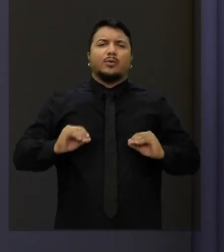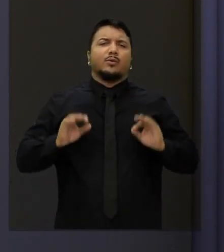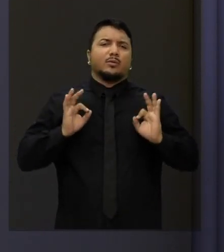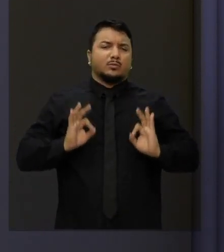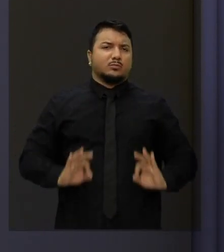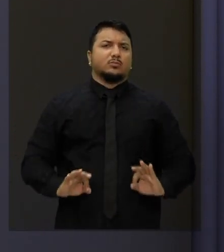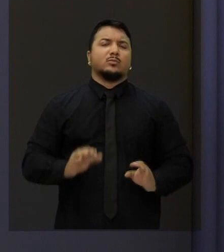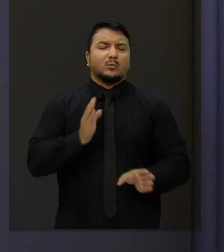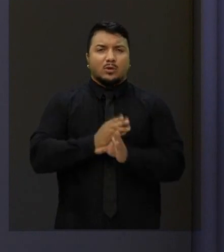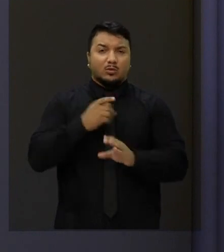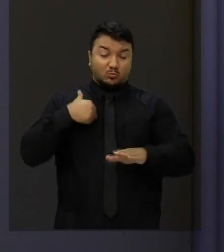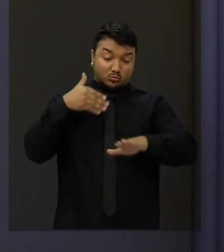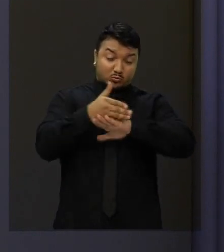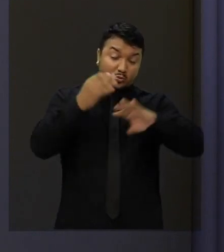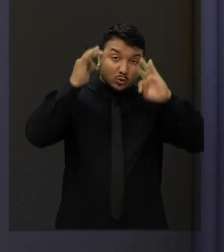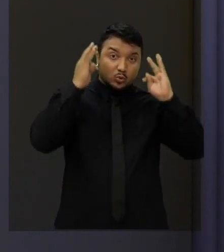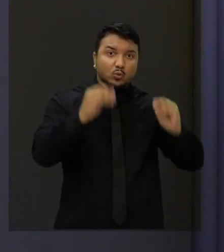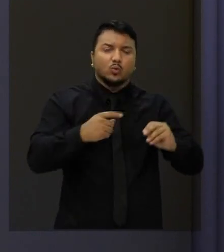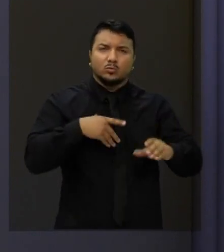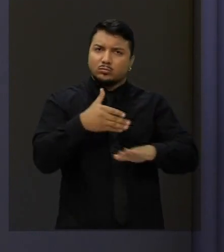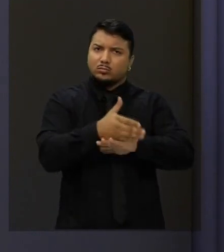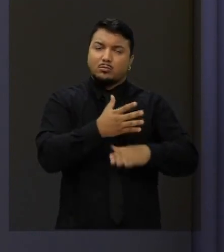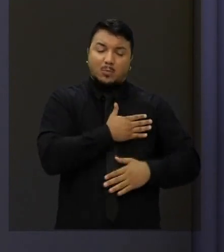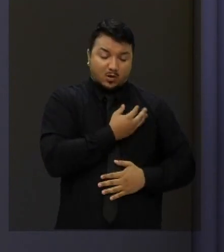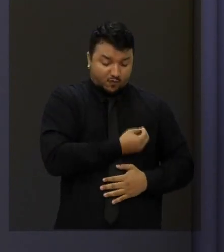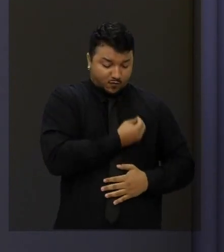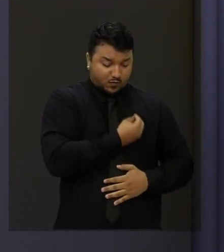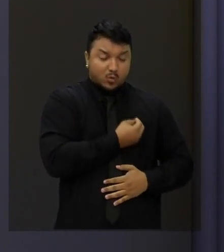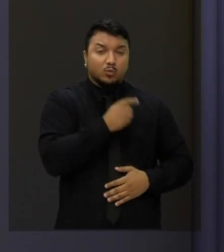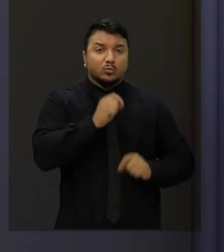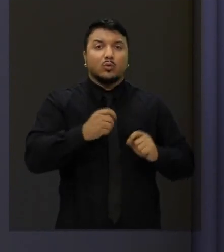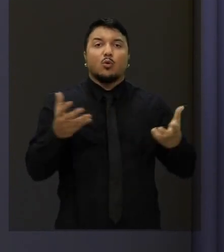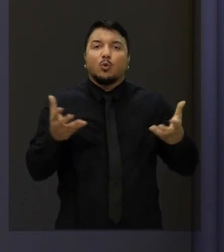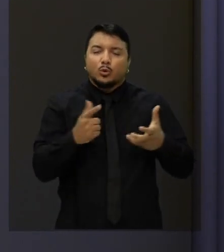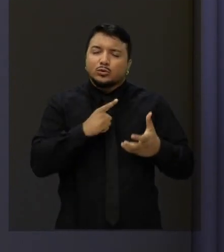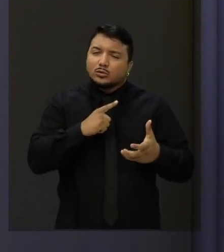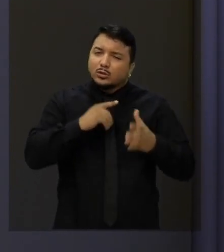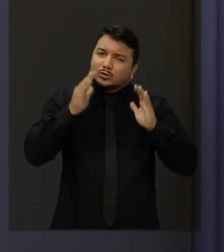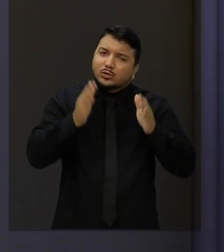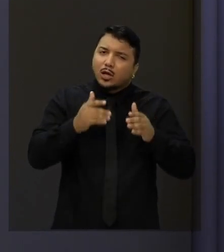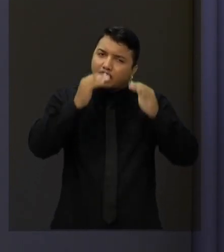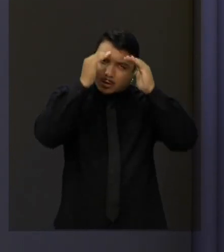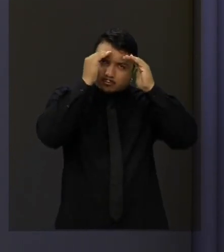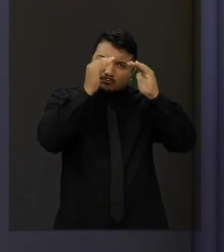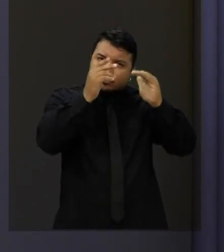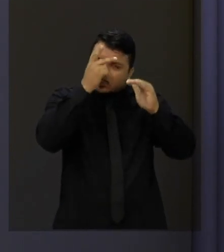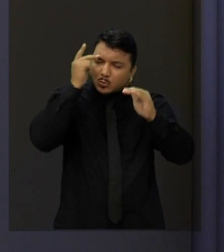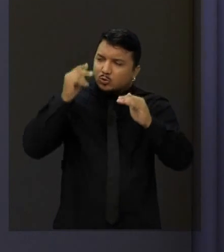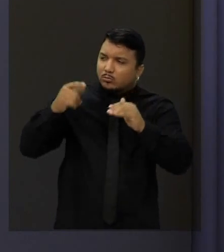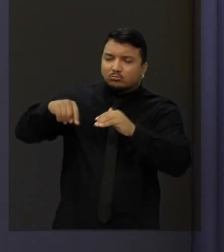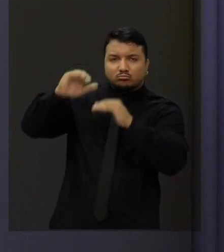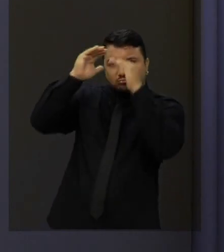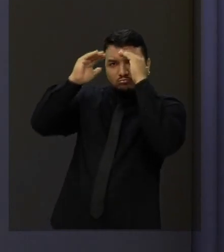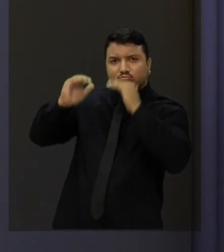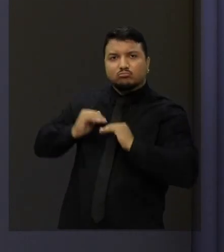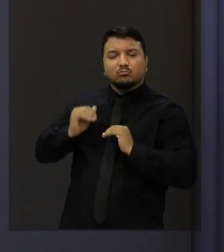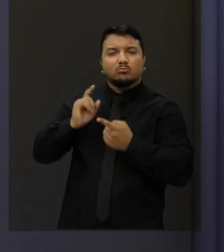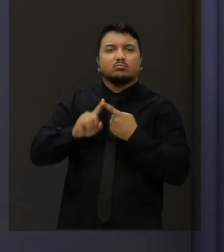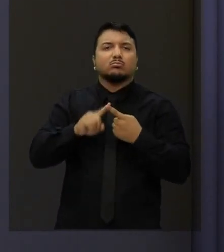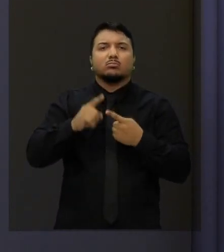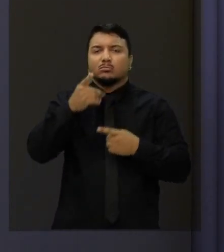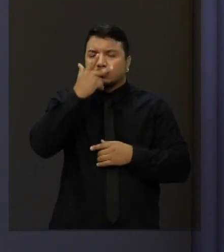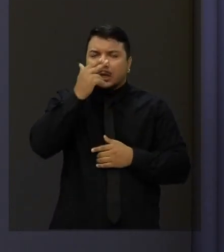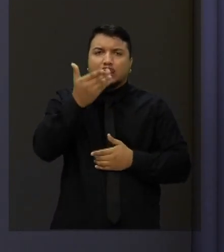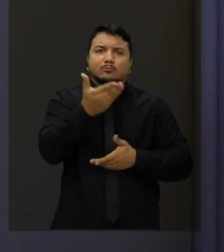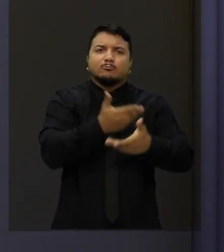que tudo que participei e ajudei a construir na minha vida e onde passei, tenho respeito das pessoas, tenho admiração das pessoas,